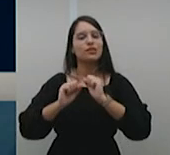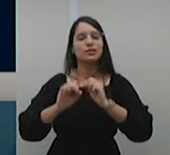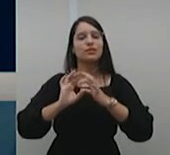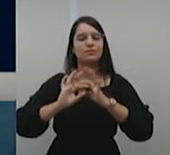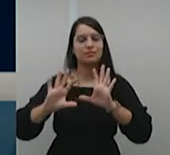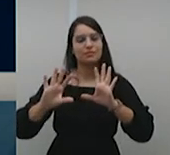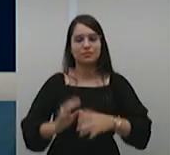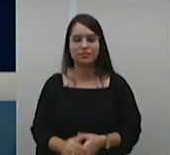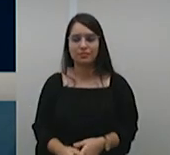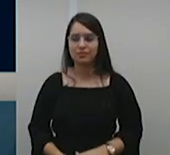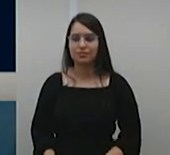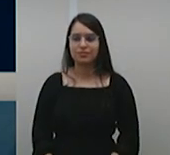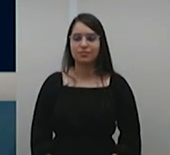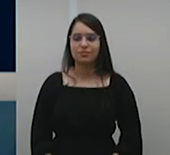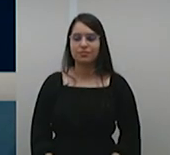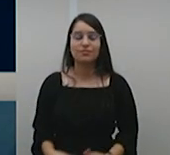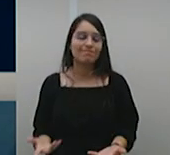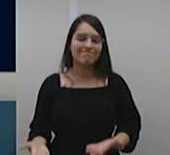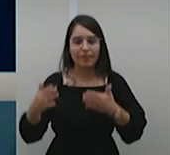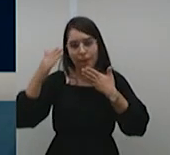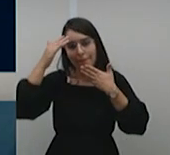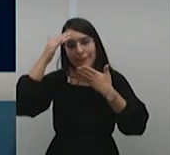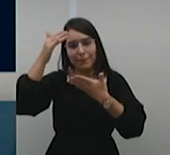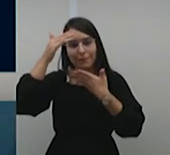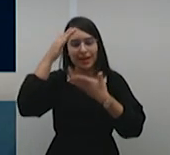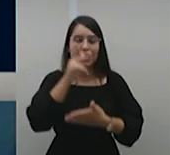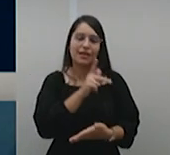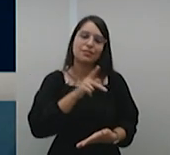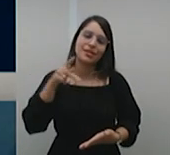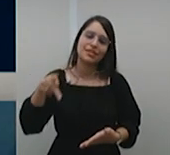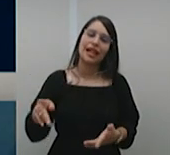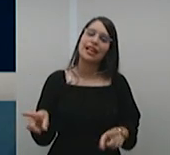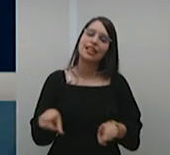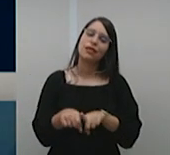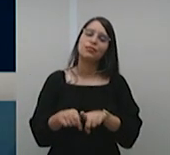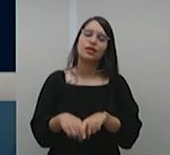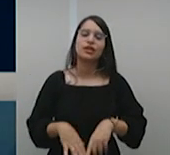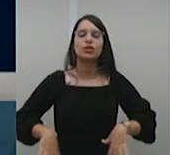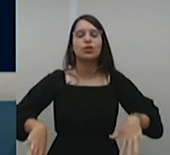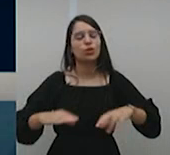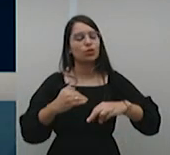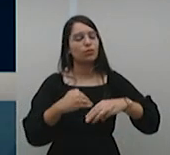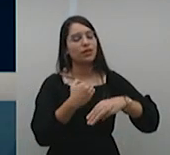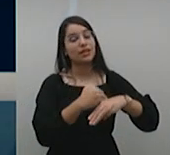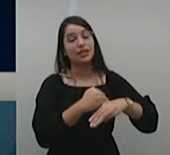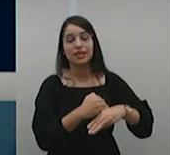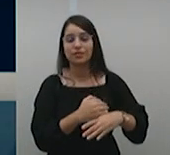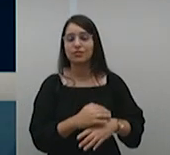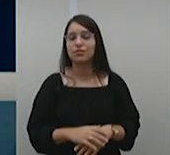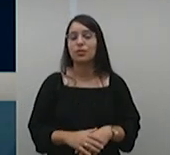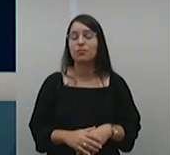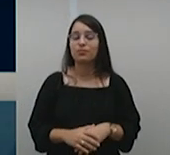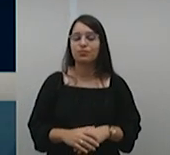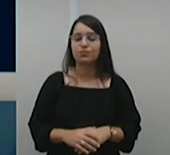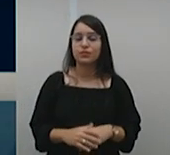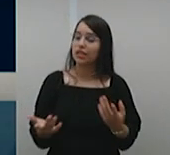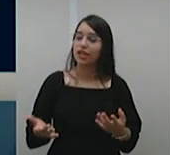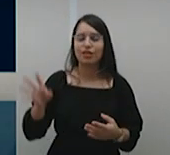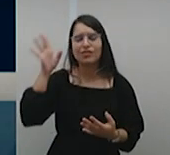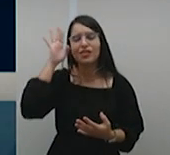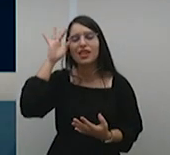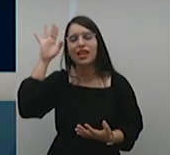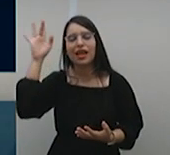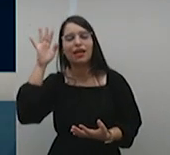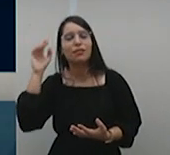Obrigado, senhora presidente, senhoras ministras, senhores ministros. Recordo que o constituinte